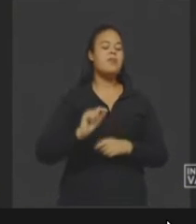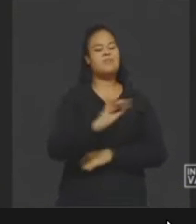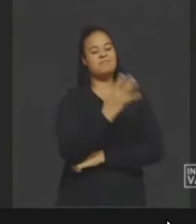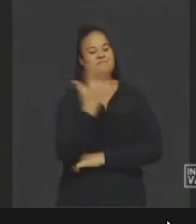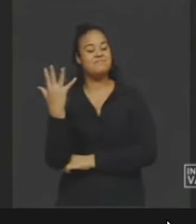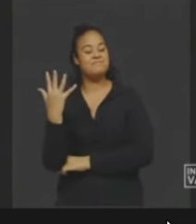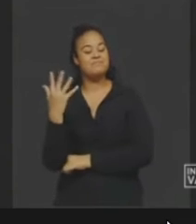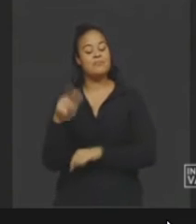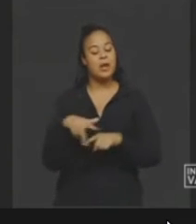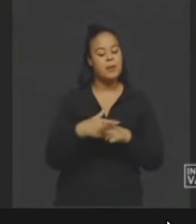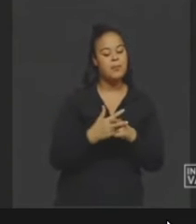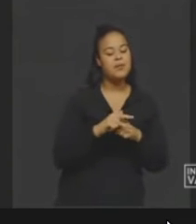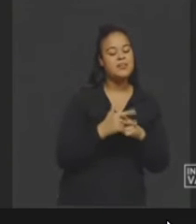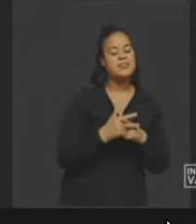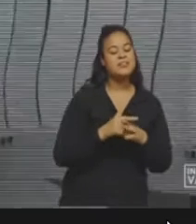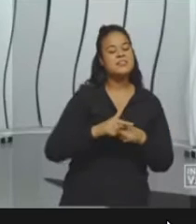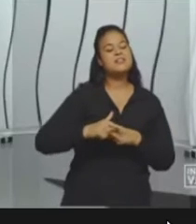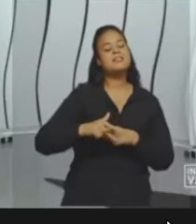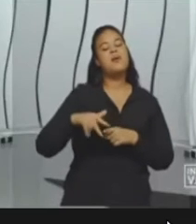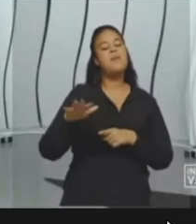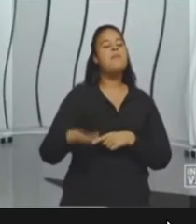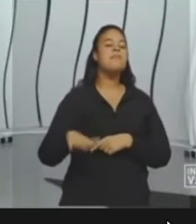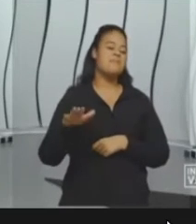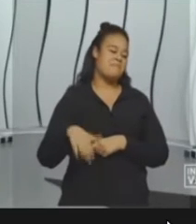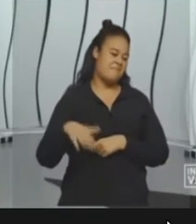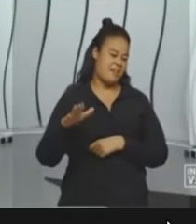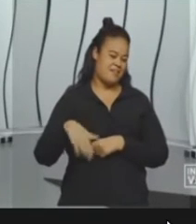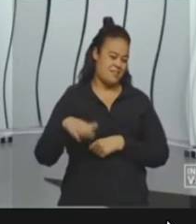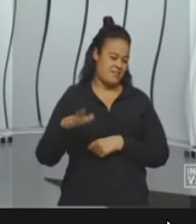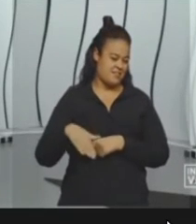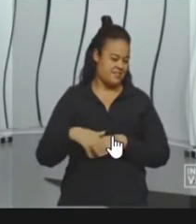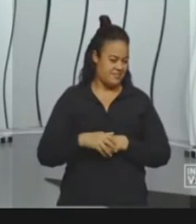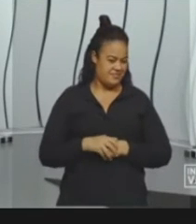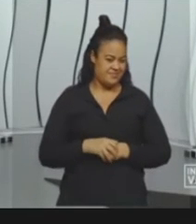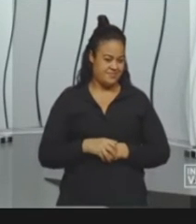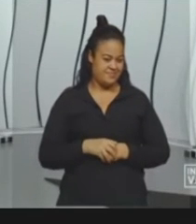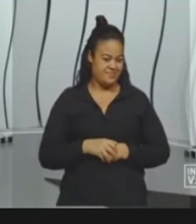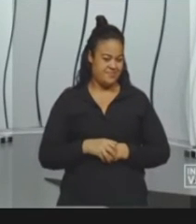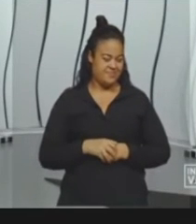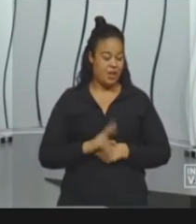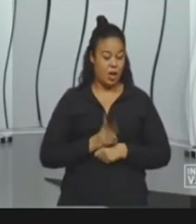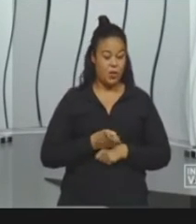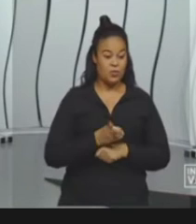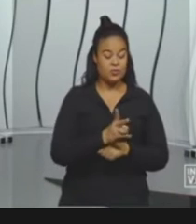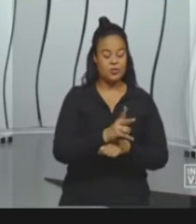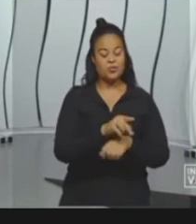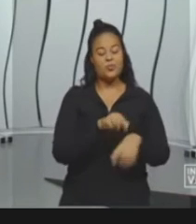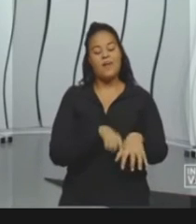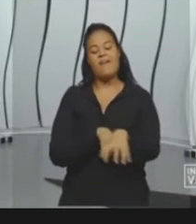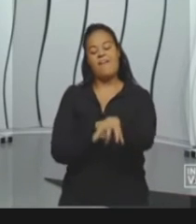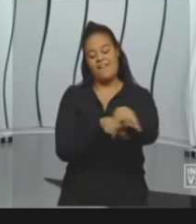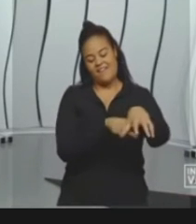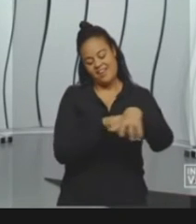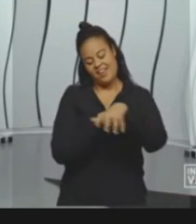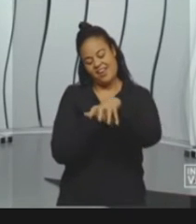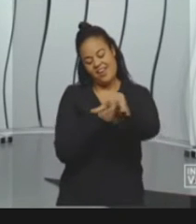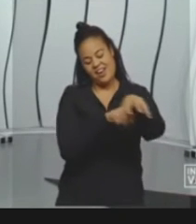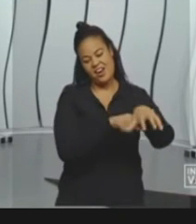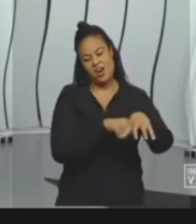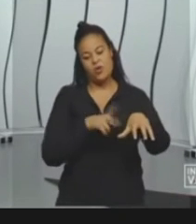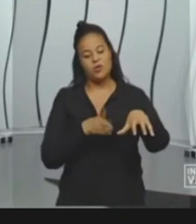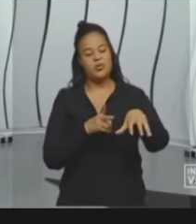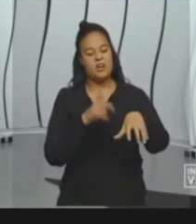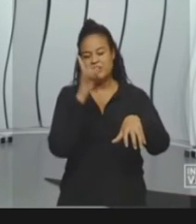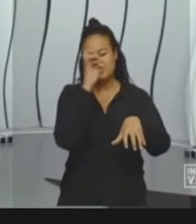tem manutenção barata. Então manter essa indústria aí de energia maremotriz não é